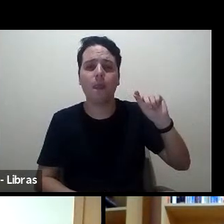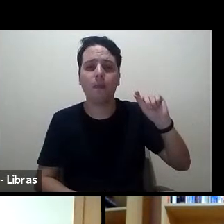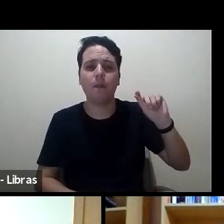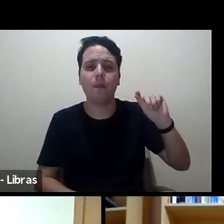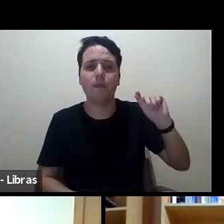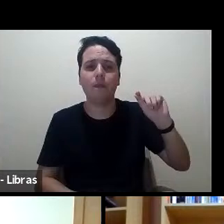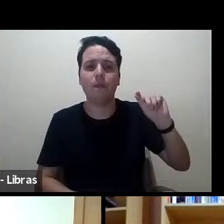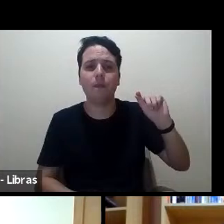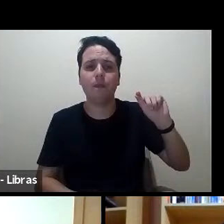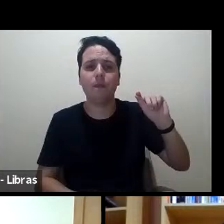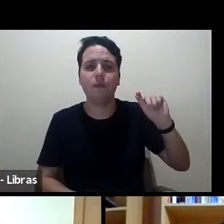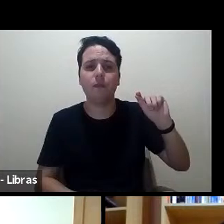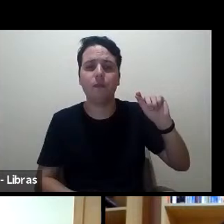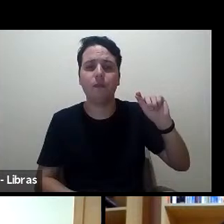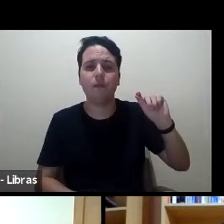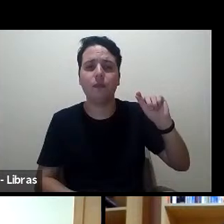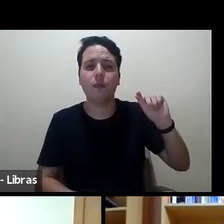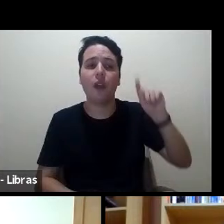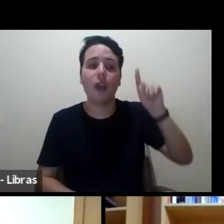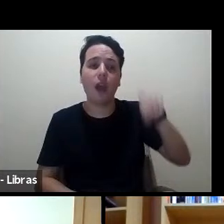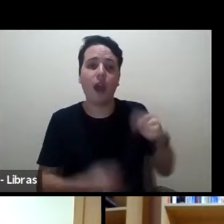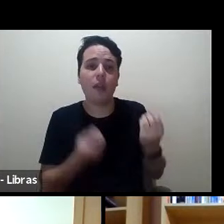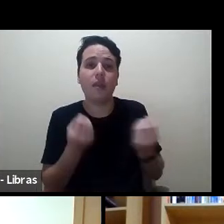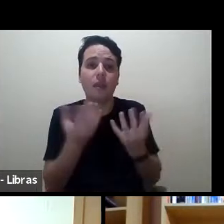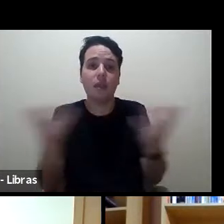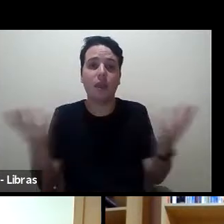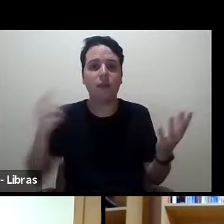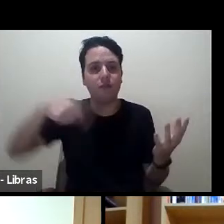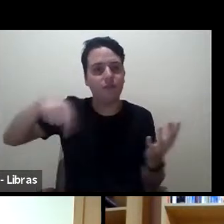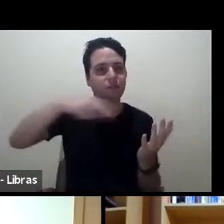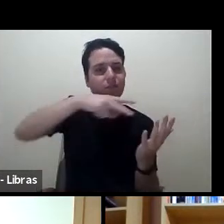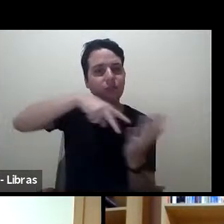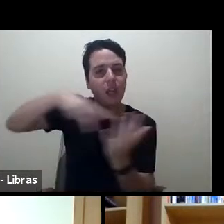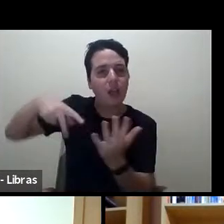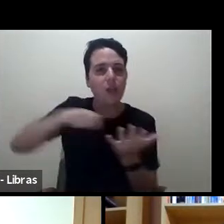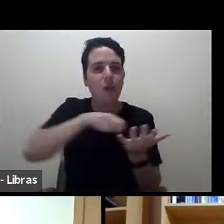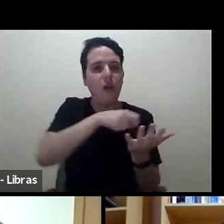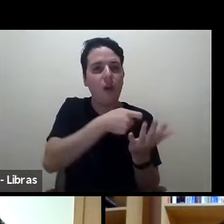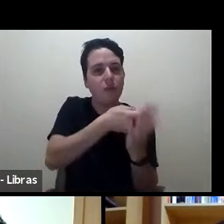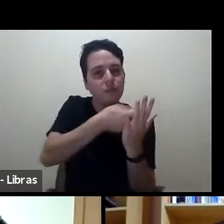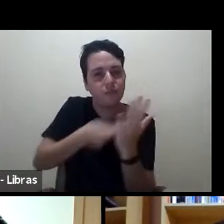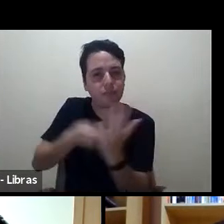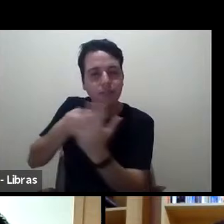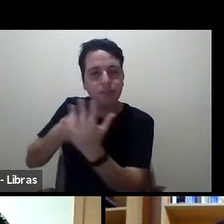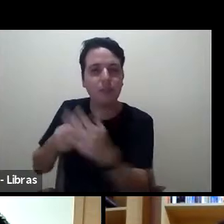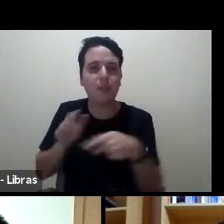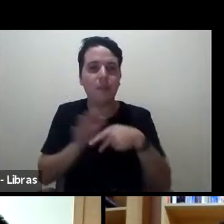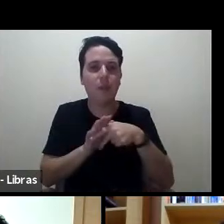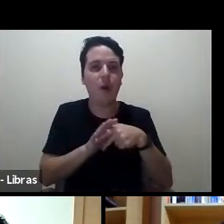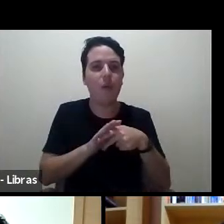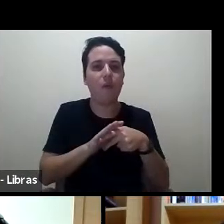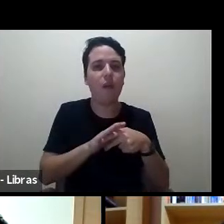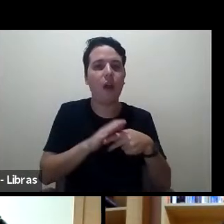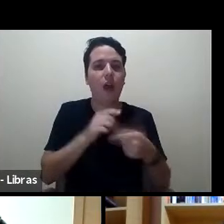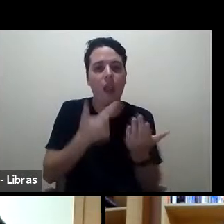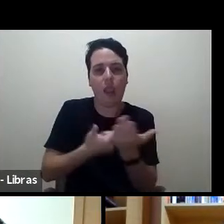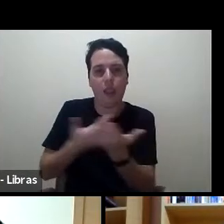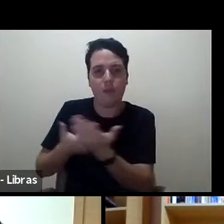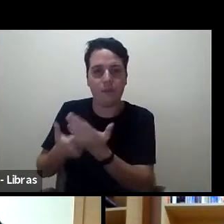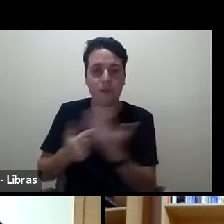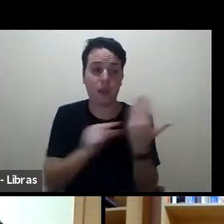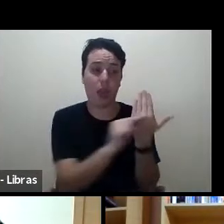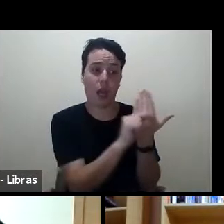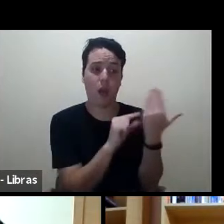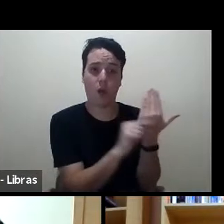e leitores de resenhas de livros. Autores e resenhas